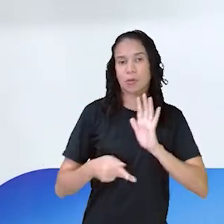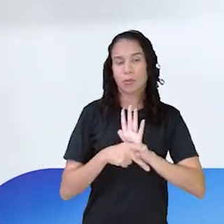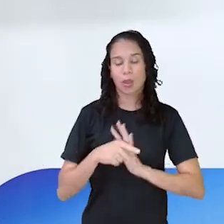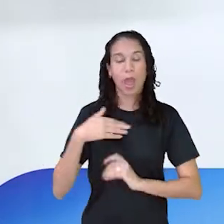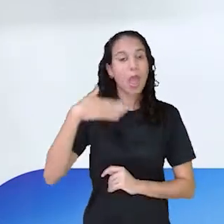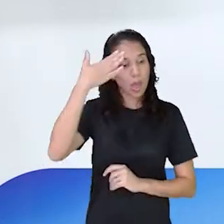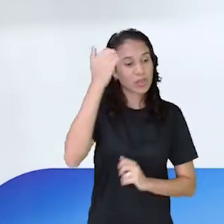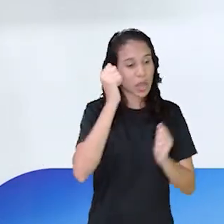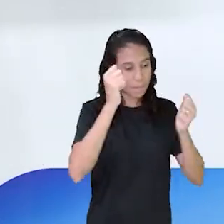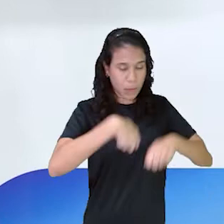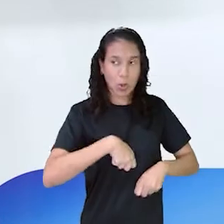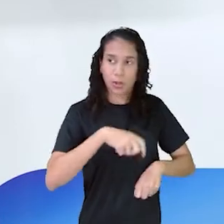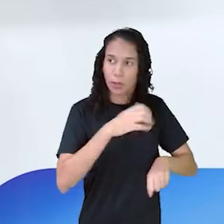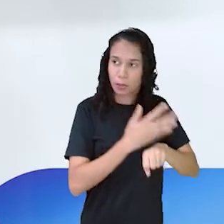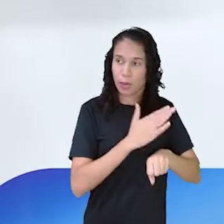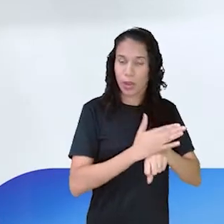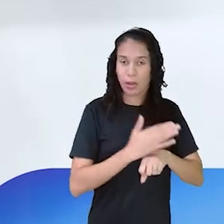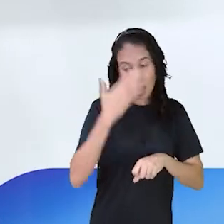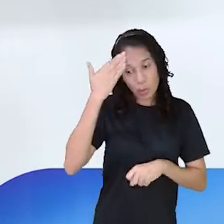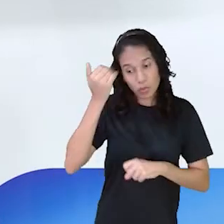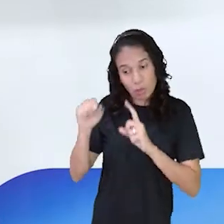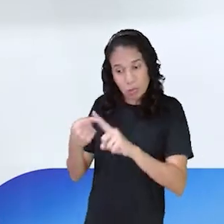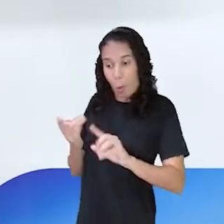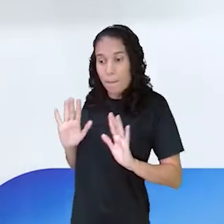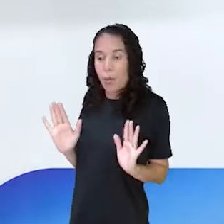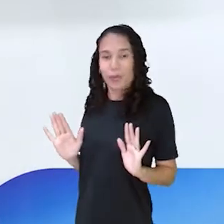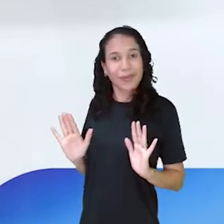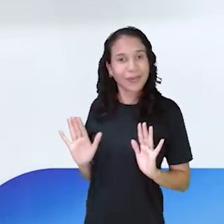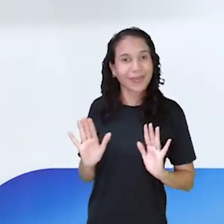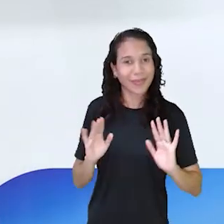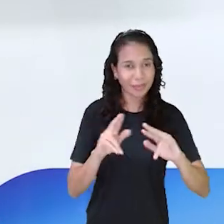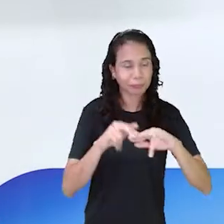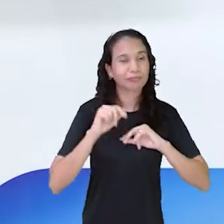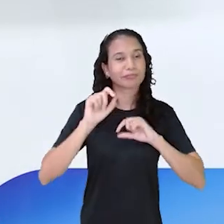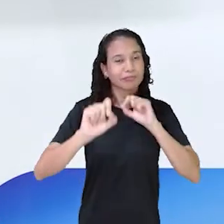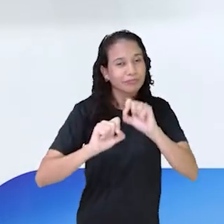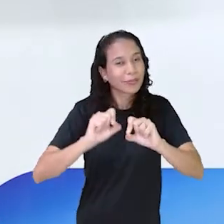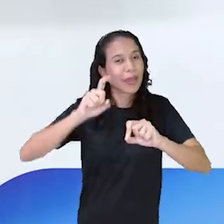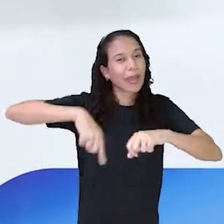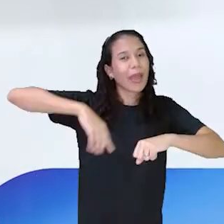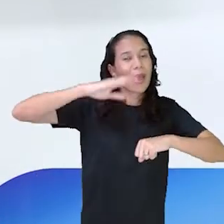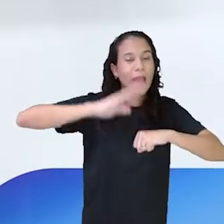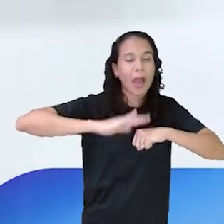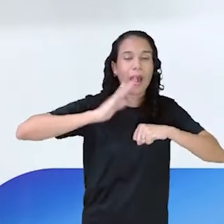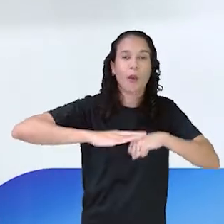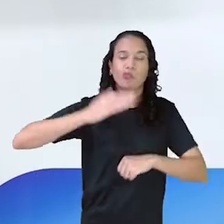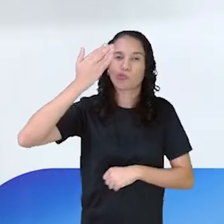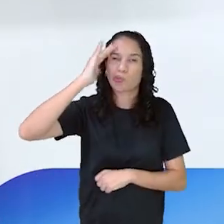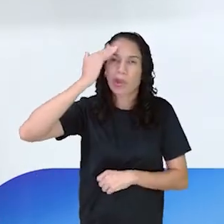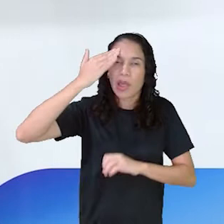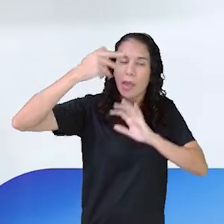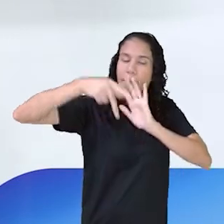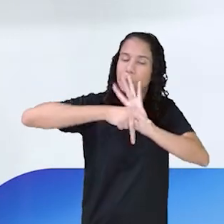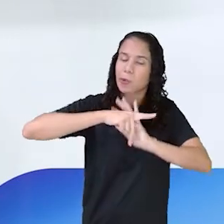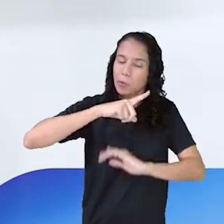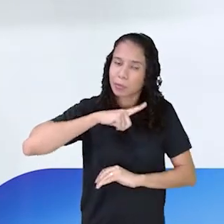ser dito, eu já sei o que pode ser dito e o que não pode ser dito. Então, autoconsciência e assertividade são duas habilidades